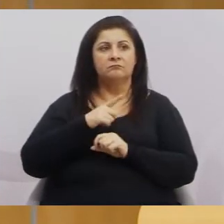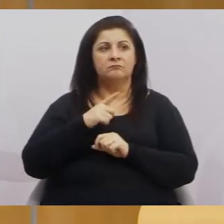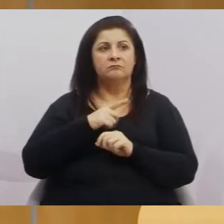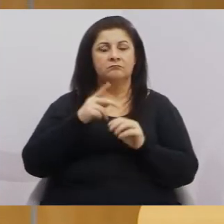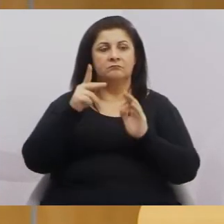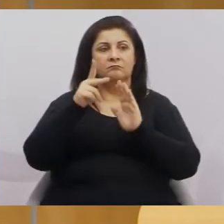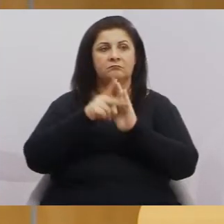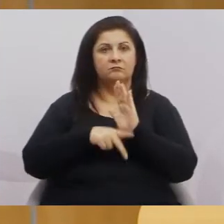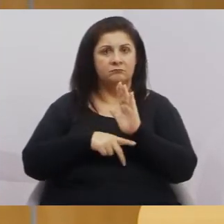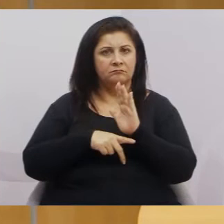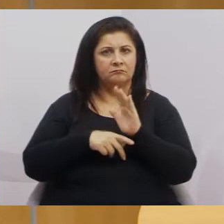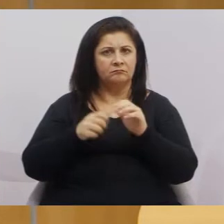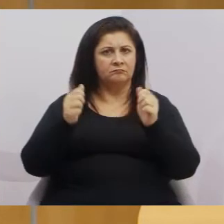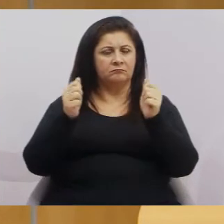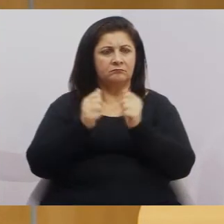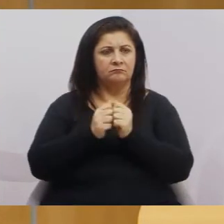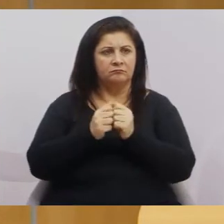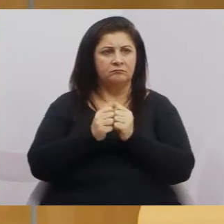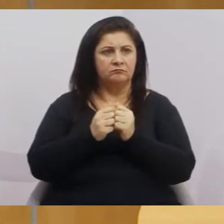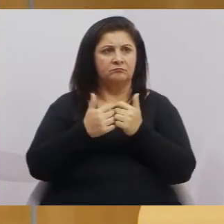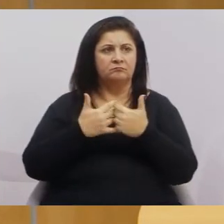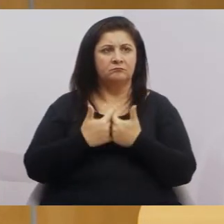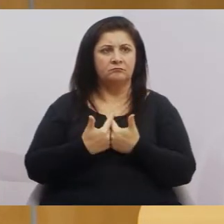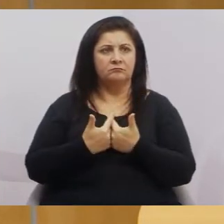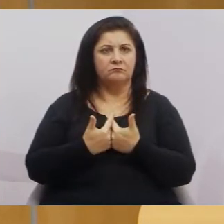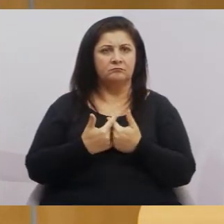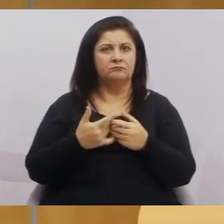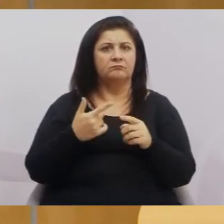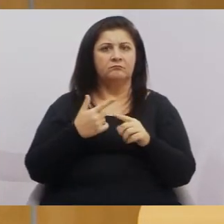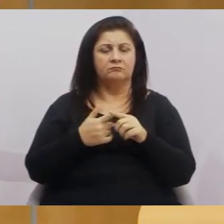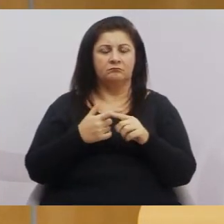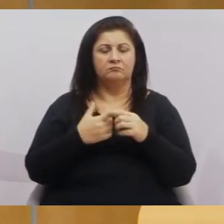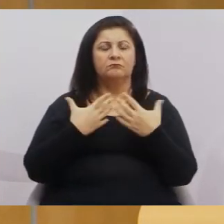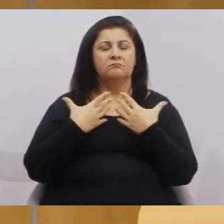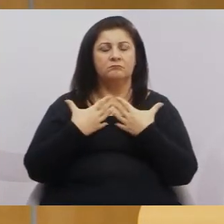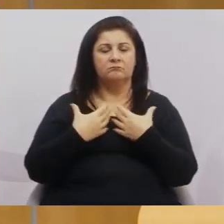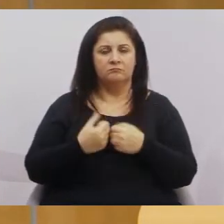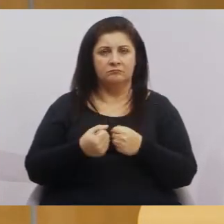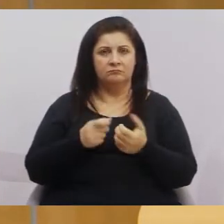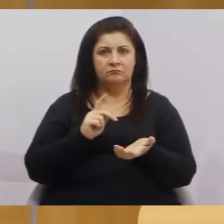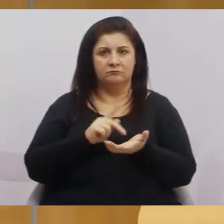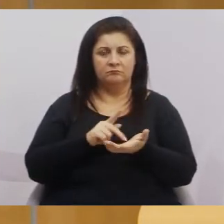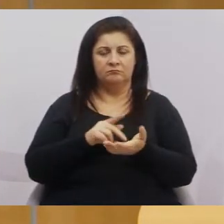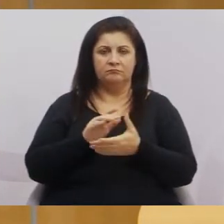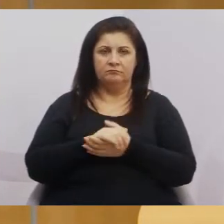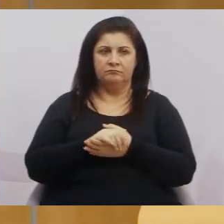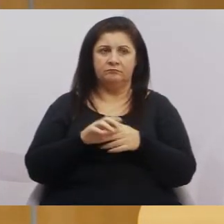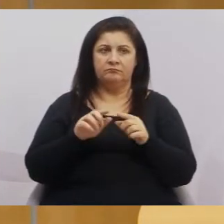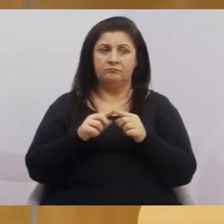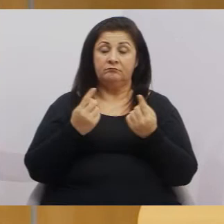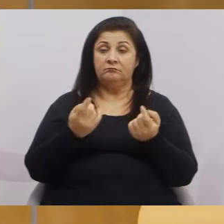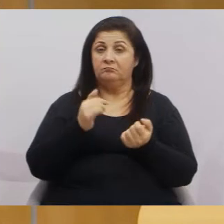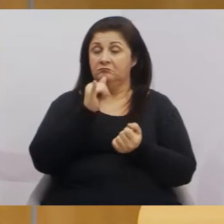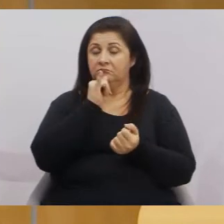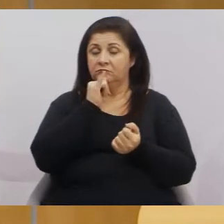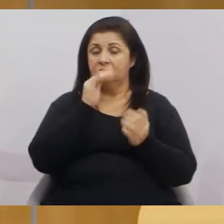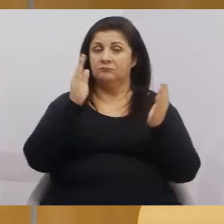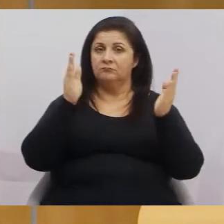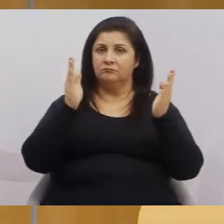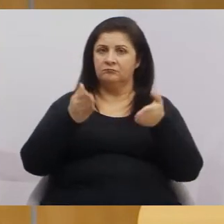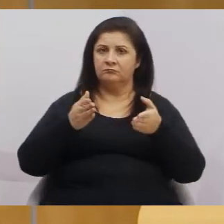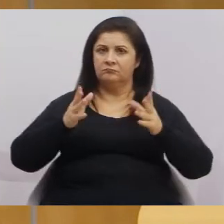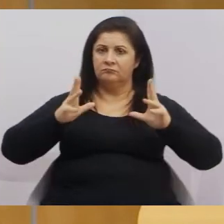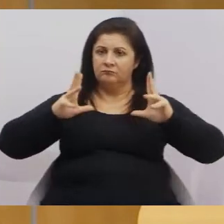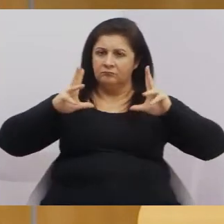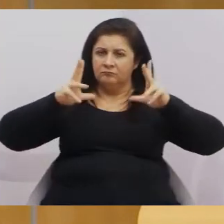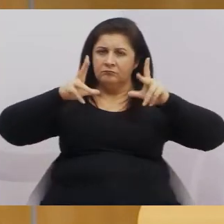discutidos no mesmo dia, porque fica de fato improdutivo. mas pegando o exemplo de hoje, que nós tivemos tudo